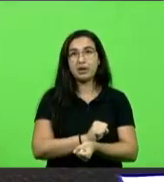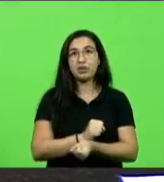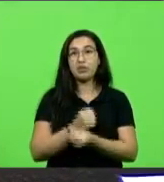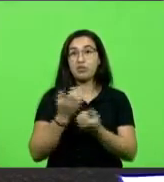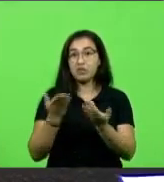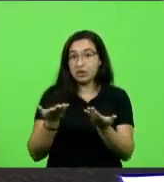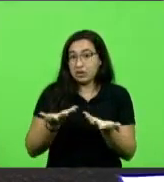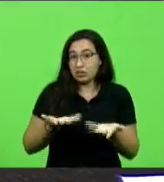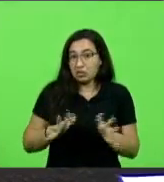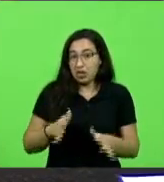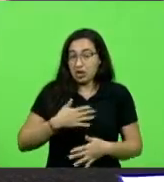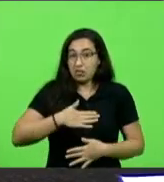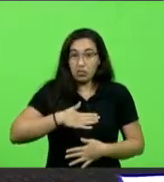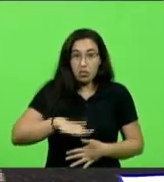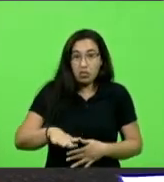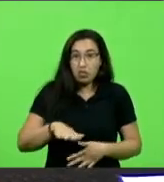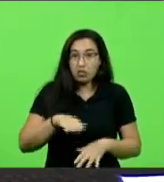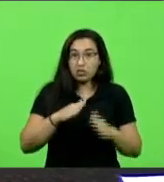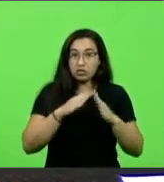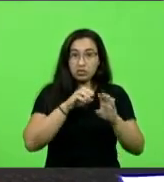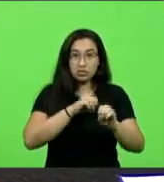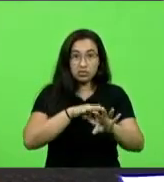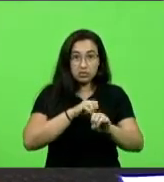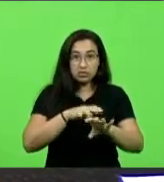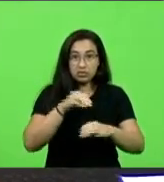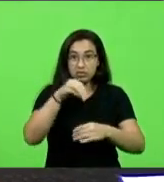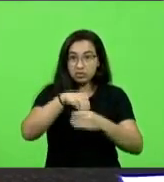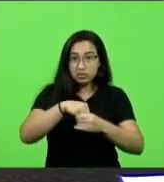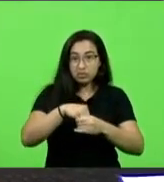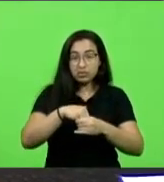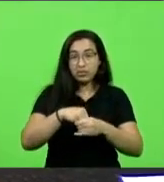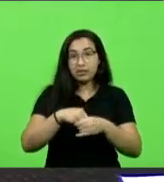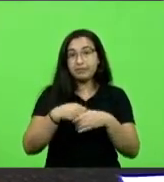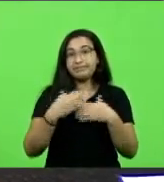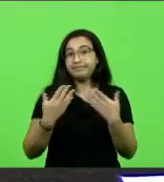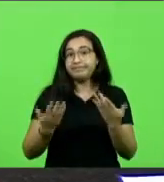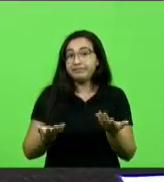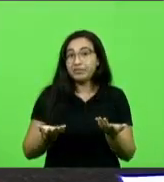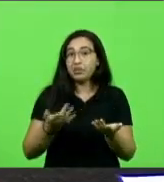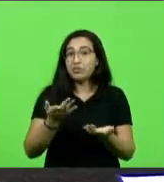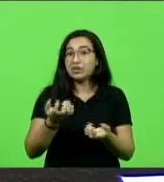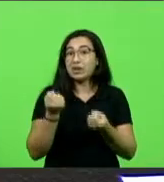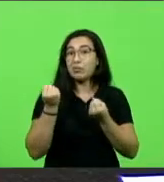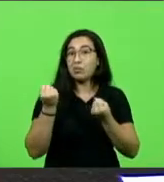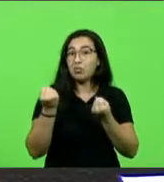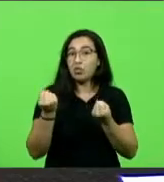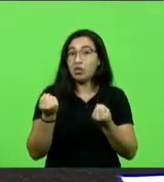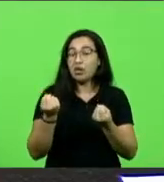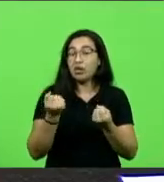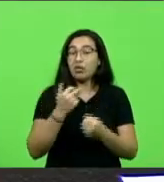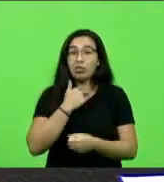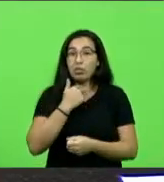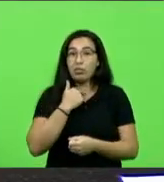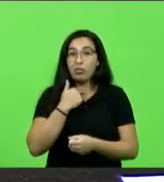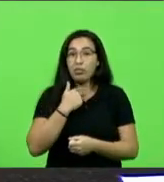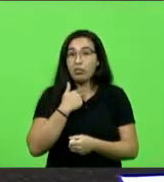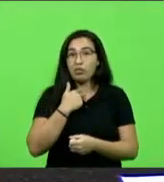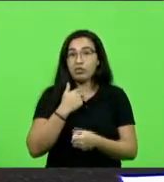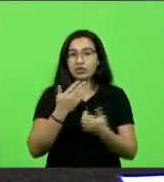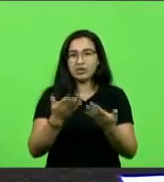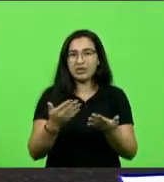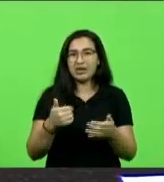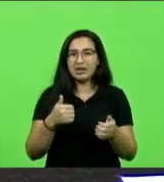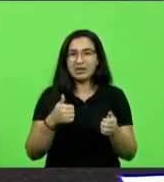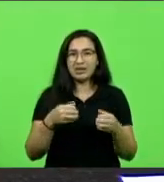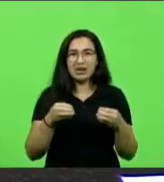educação domiciliar? Não faça com seus filhos. Mas o senhor não tem o poder de impedir o seu vizinho de fazer. O único